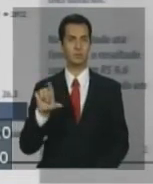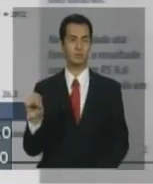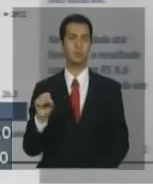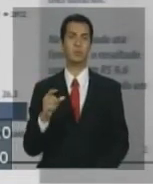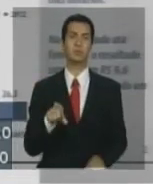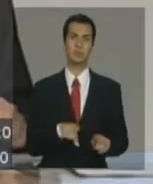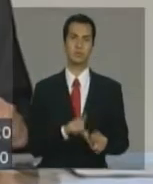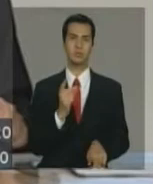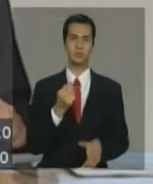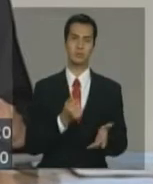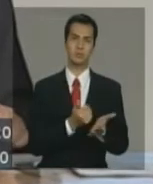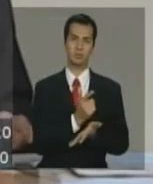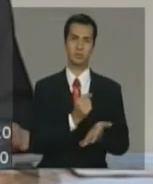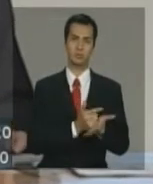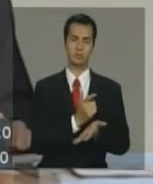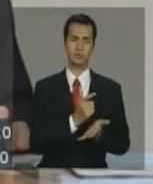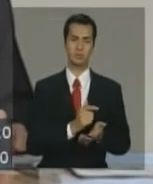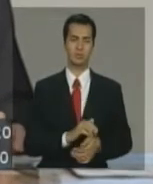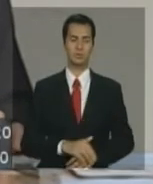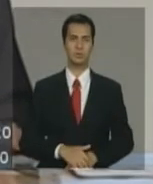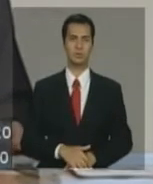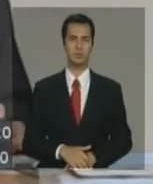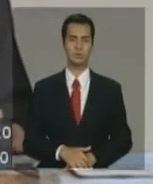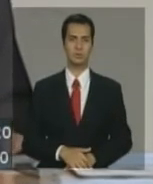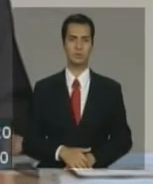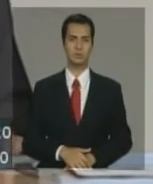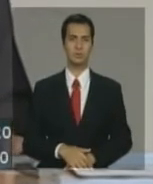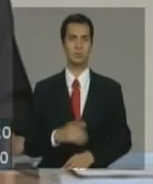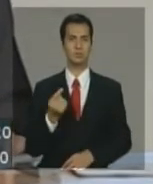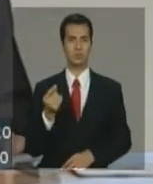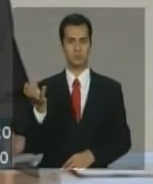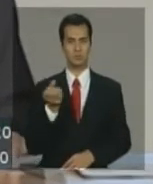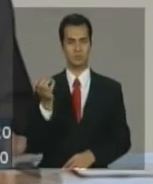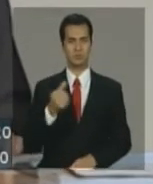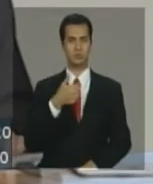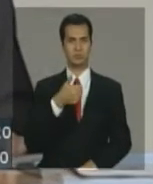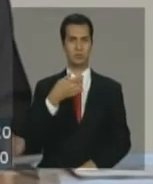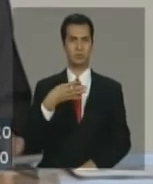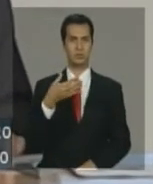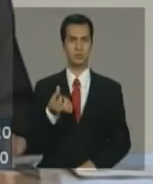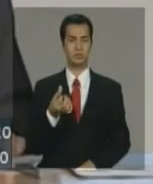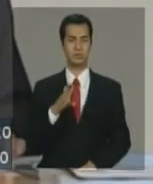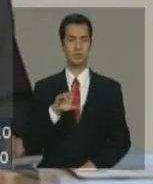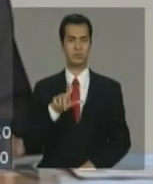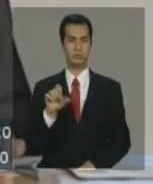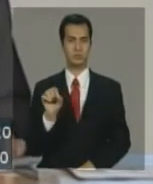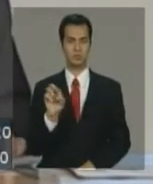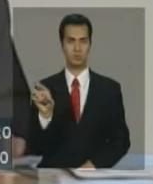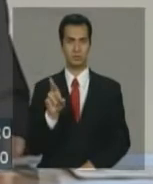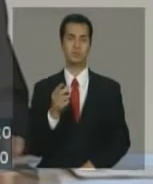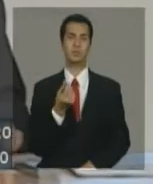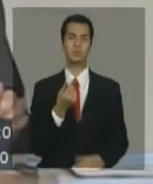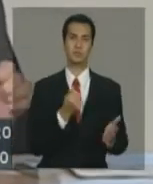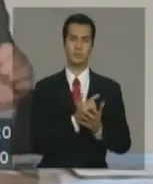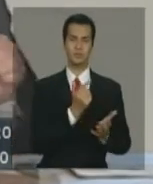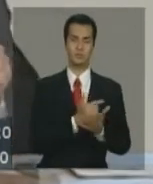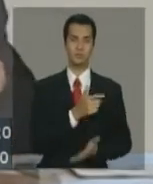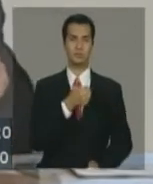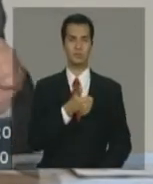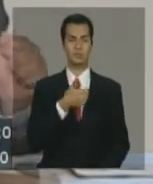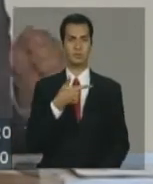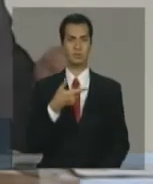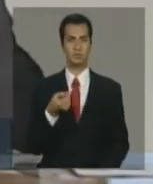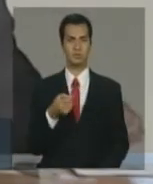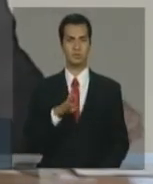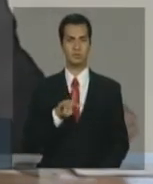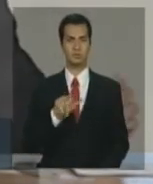desculpe, de receitas primárias de R 146 bilhões e despesas primárias de R$ 120